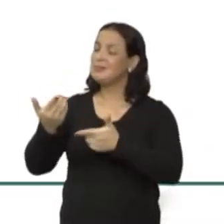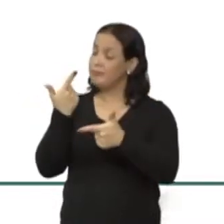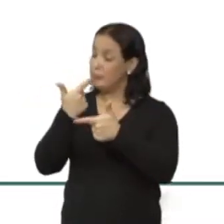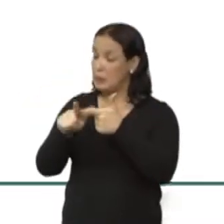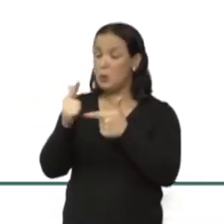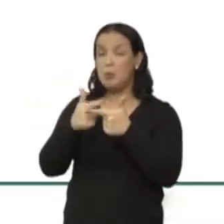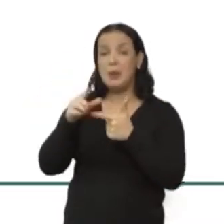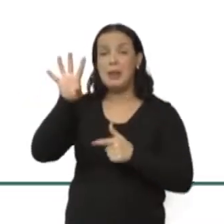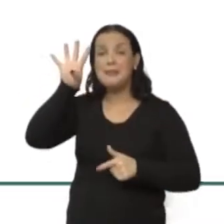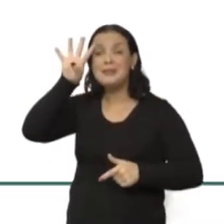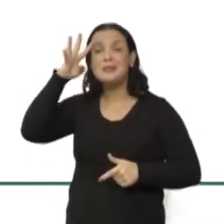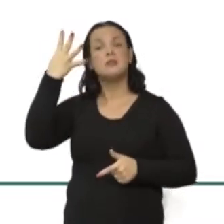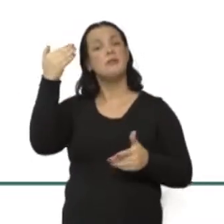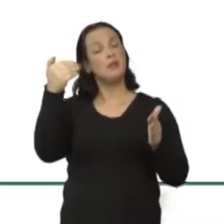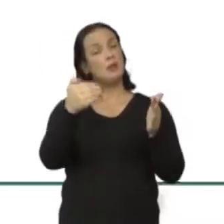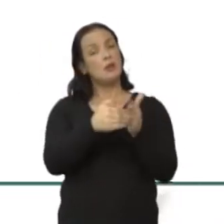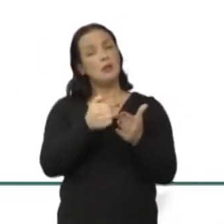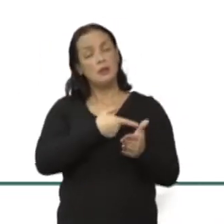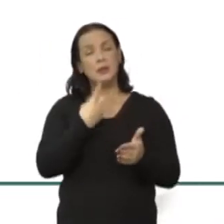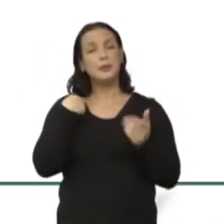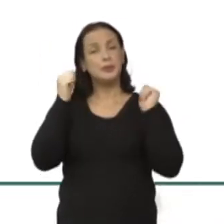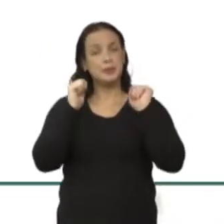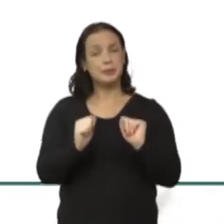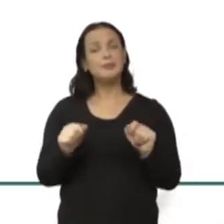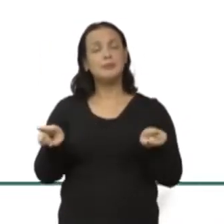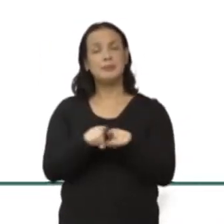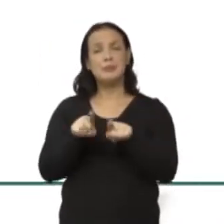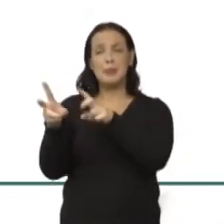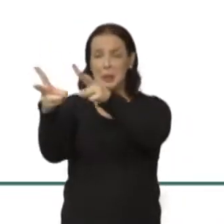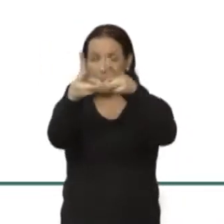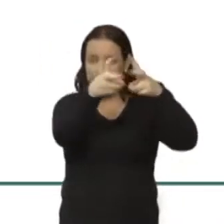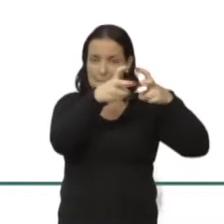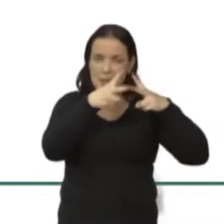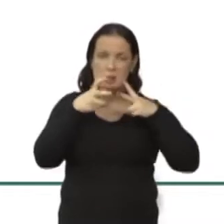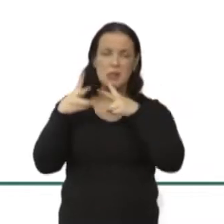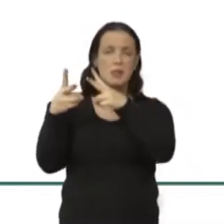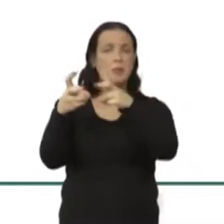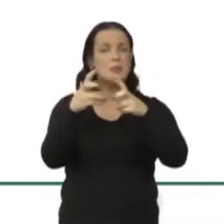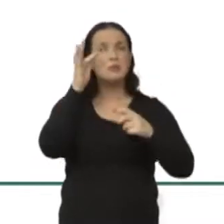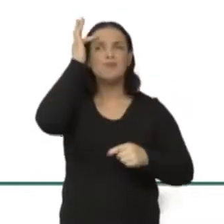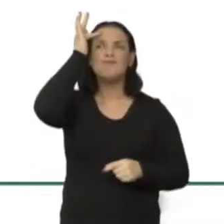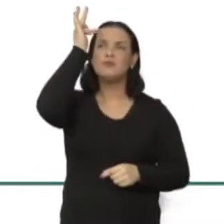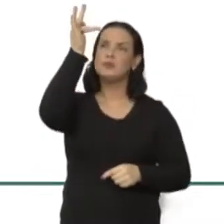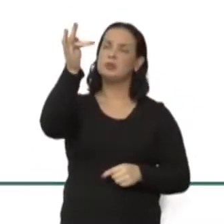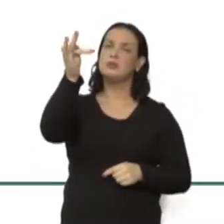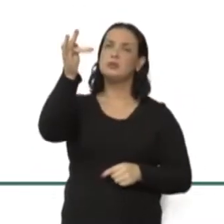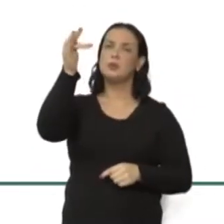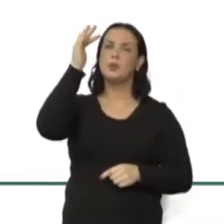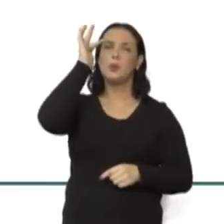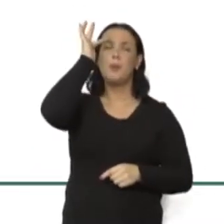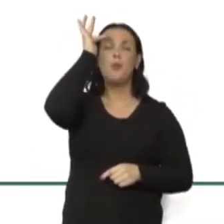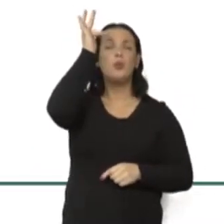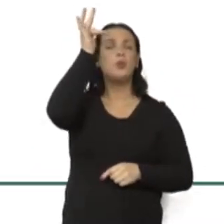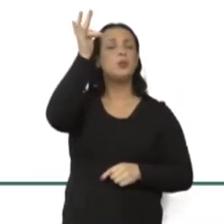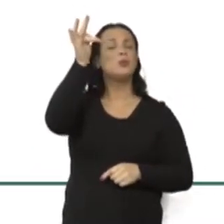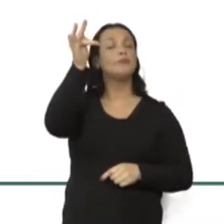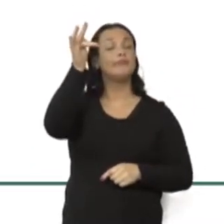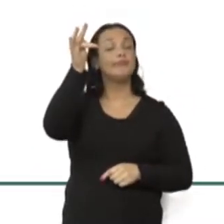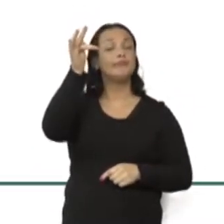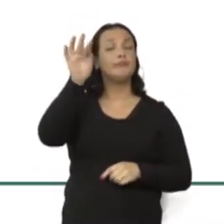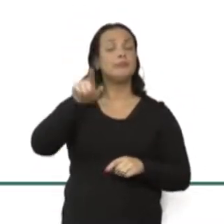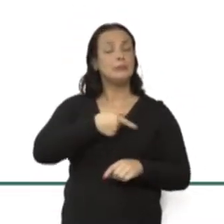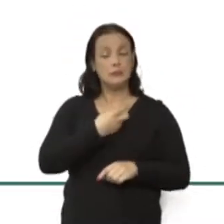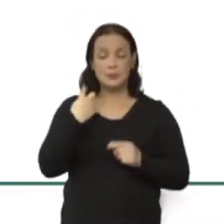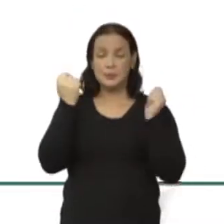esses problemas até para que a gente possa ter uma percepção de futuro e, para que a gente